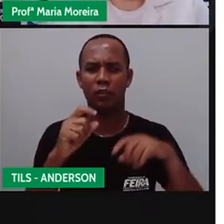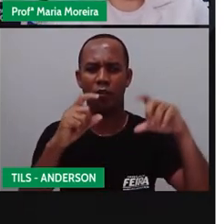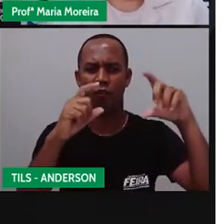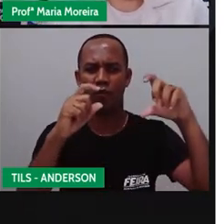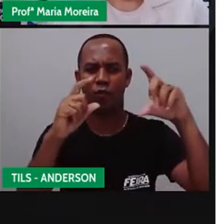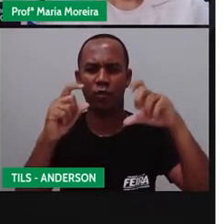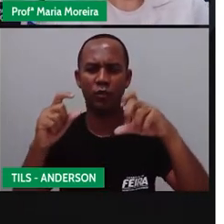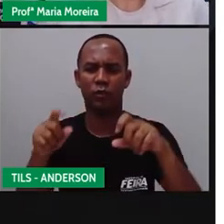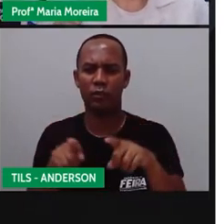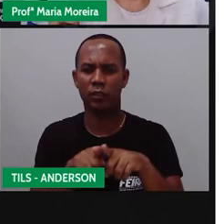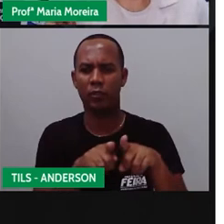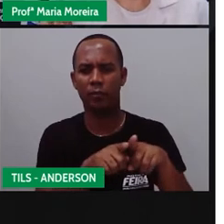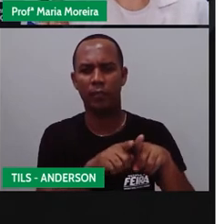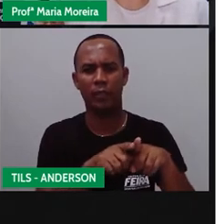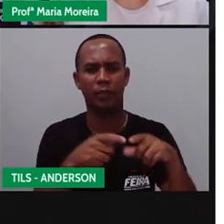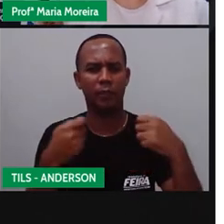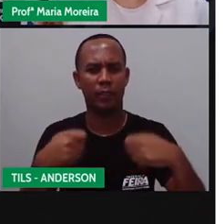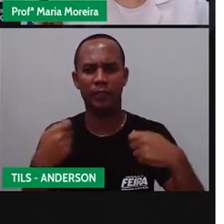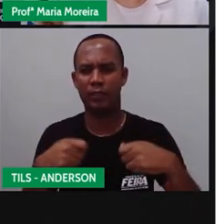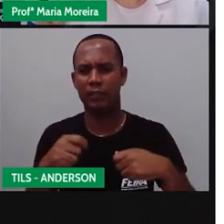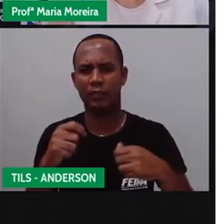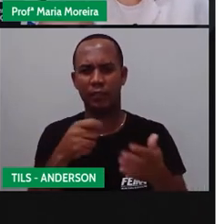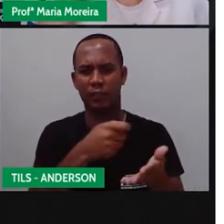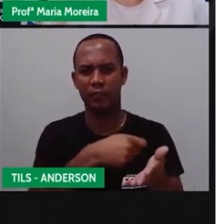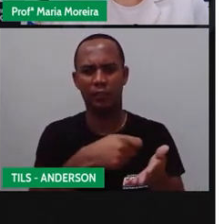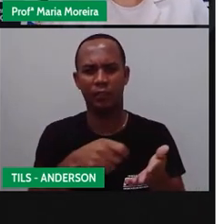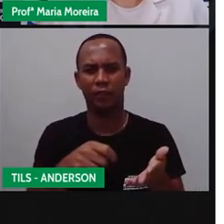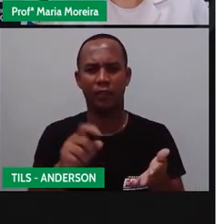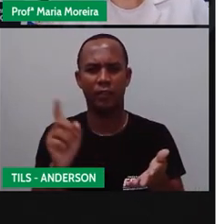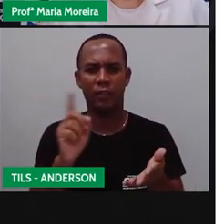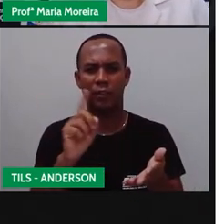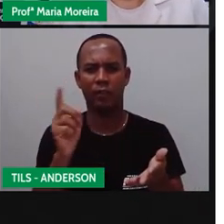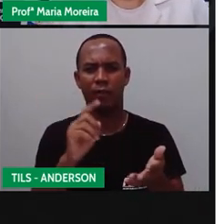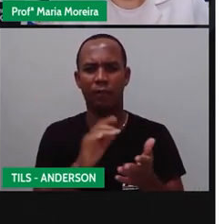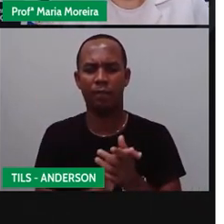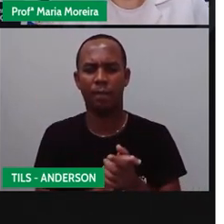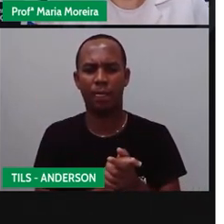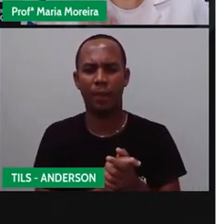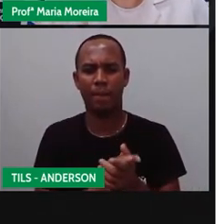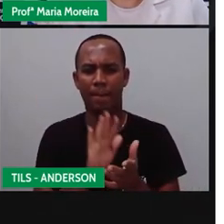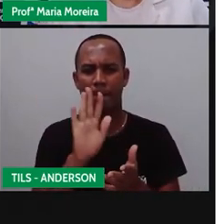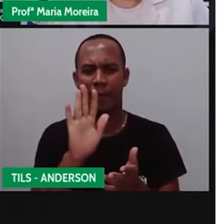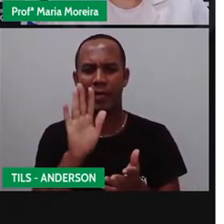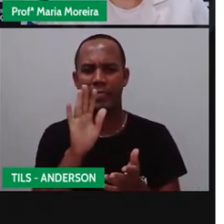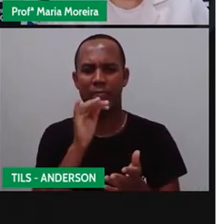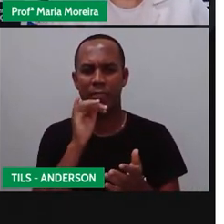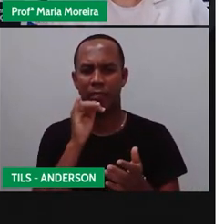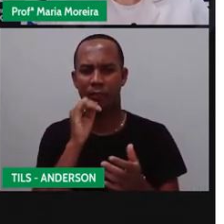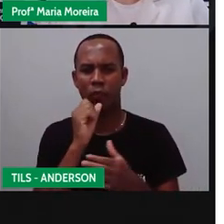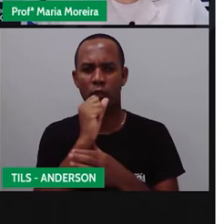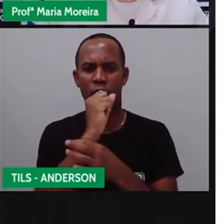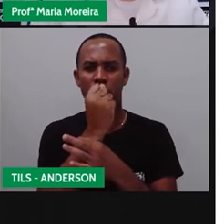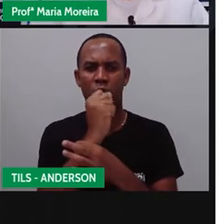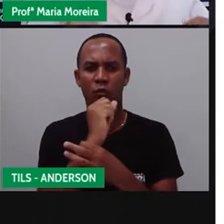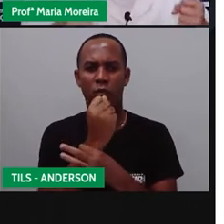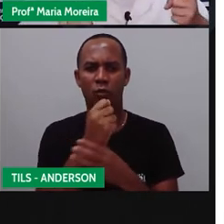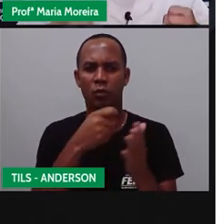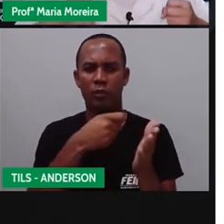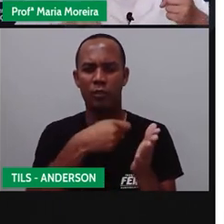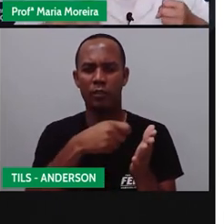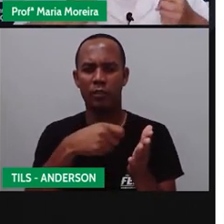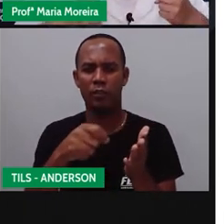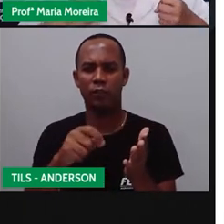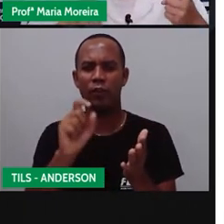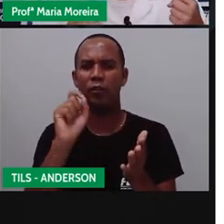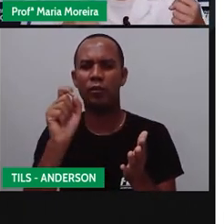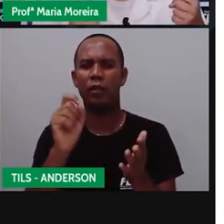aí no trânsito, você não precisa escrever. Mas proibido, seria mais seguro escrever? Pare e pensa. Estamos